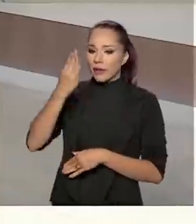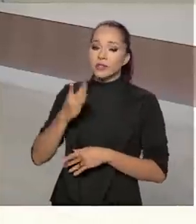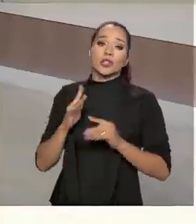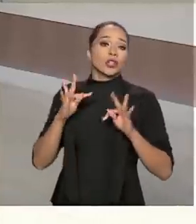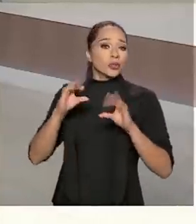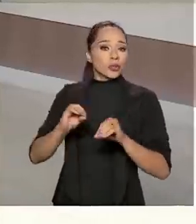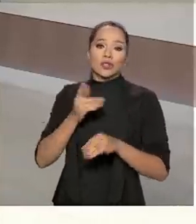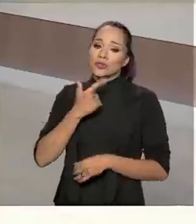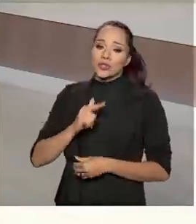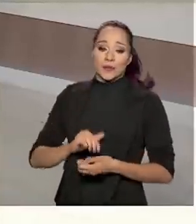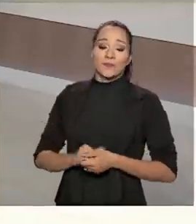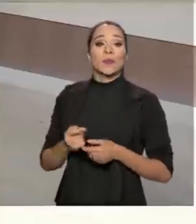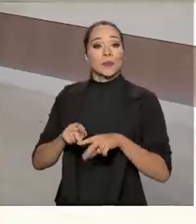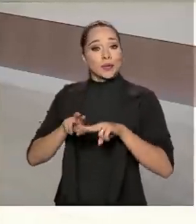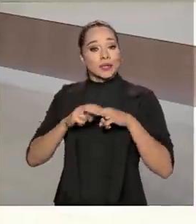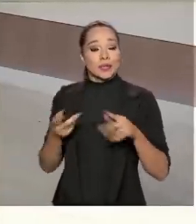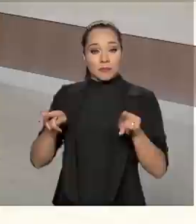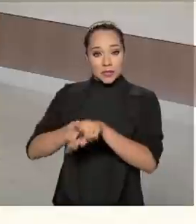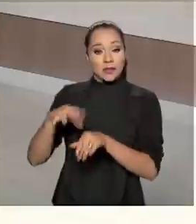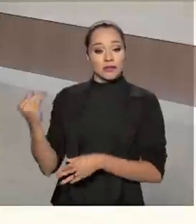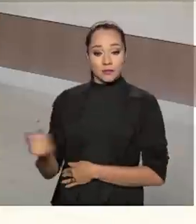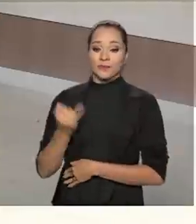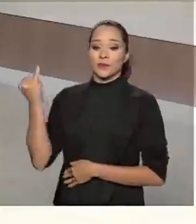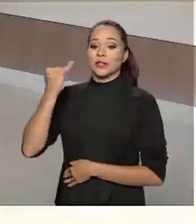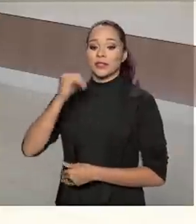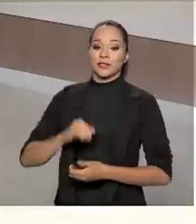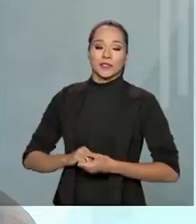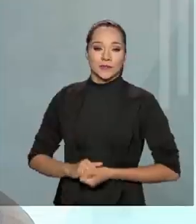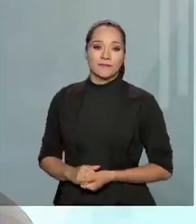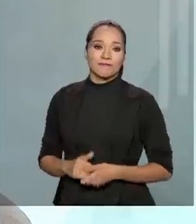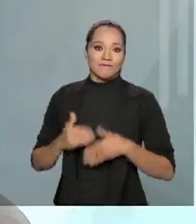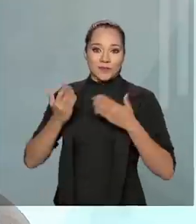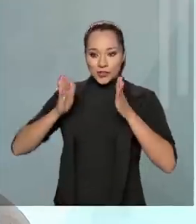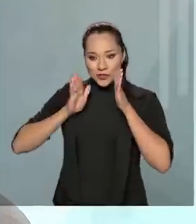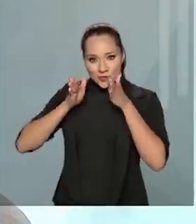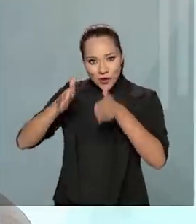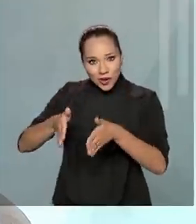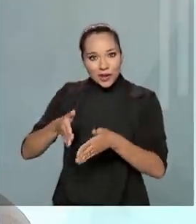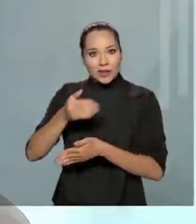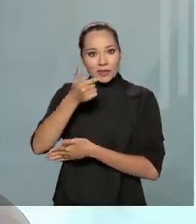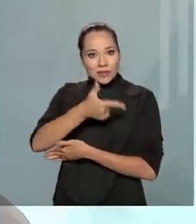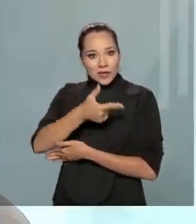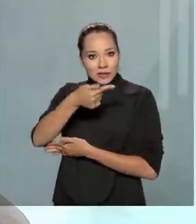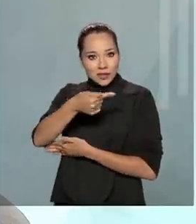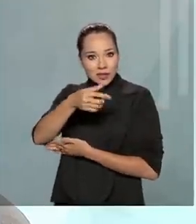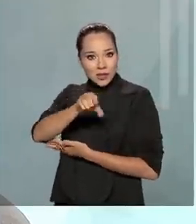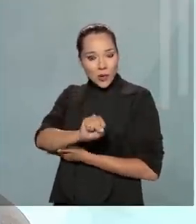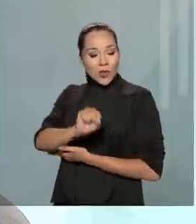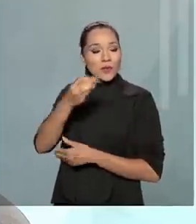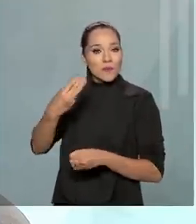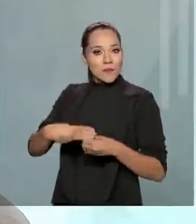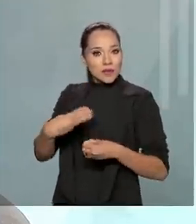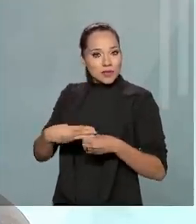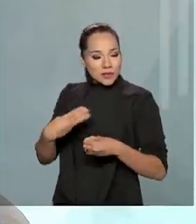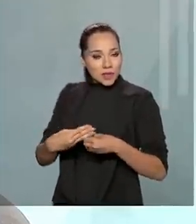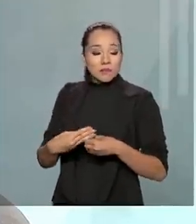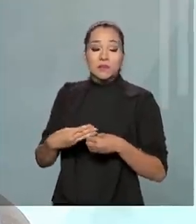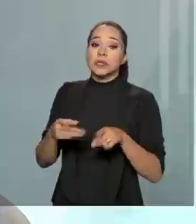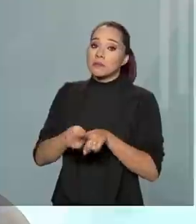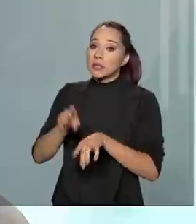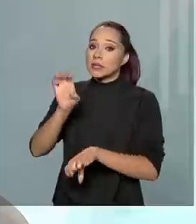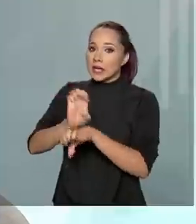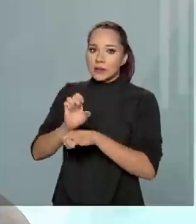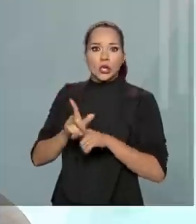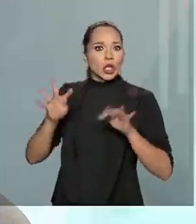isso tudo nós não tínhamos. Por isso que essas parcerias foram tão importantes. Então nós focamos em 278 municípios e estados,